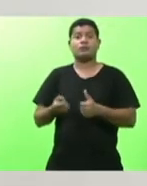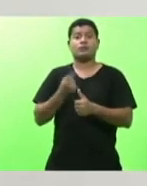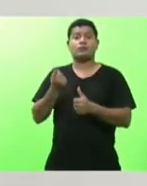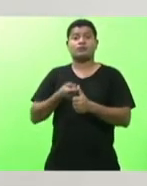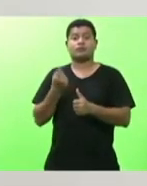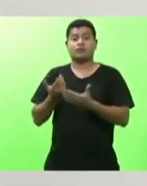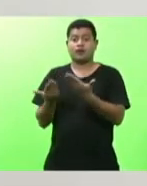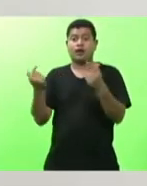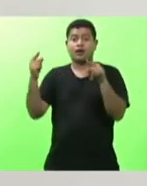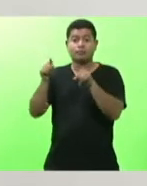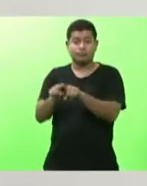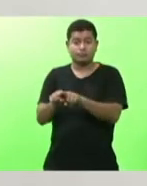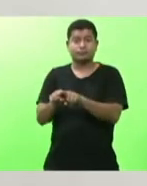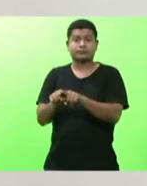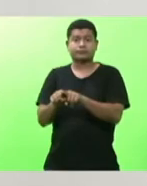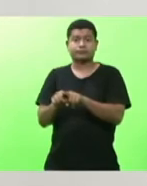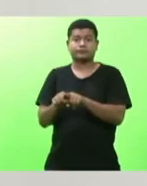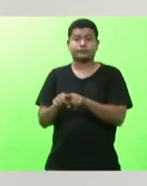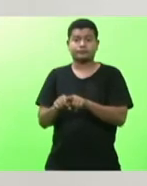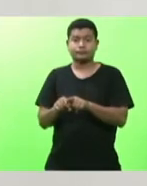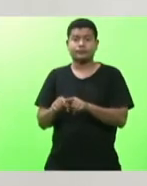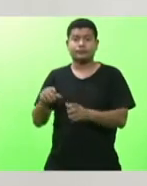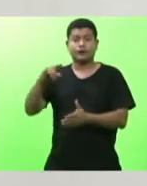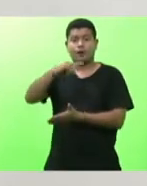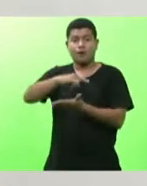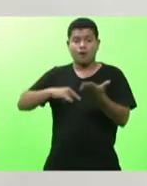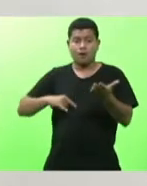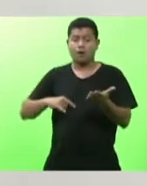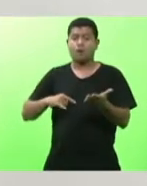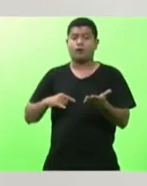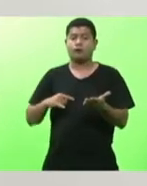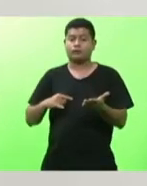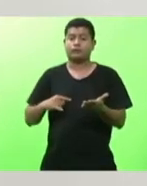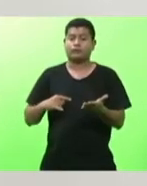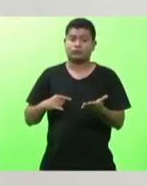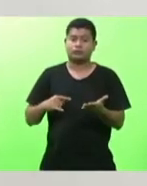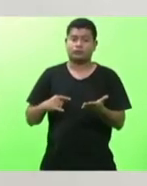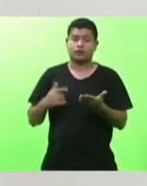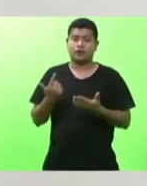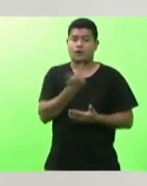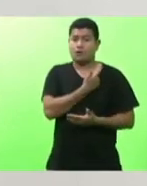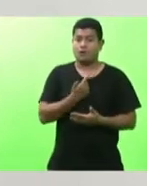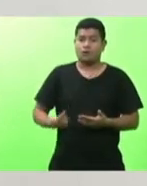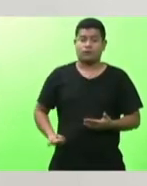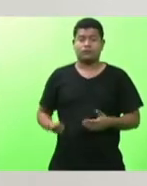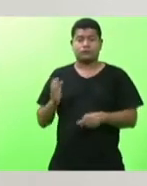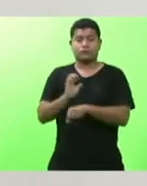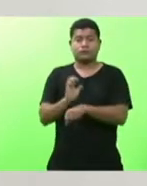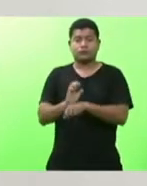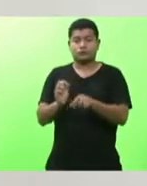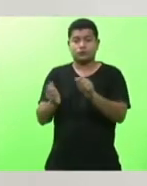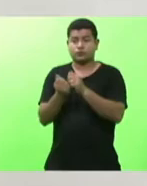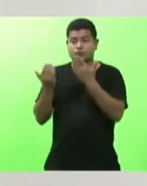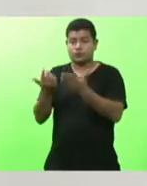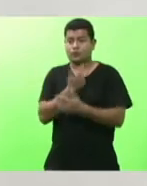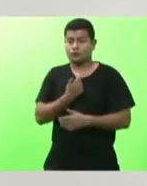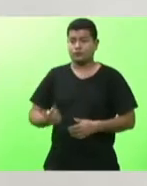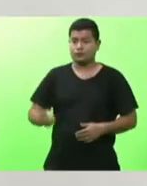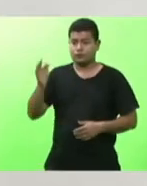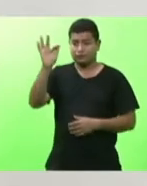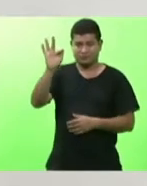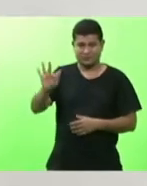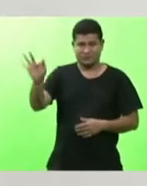convênio ou este contrato em outras palavras do governo do estado com o governo federal possa ser